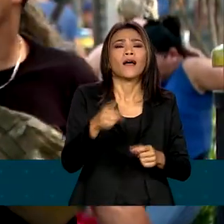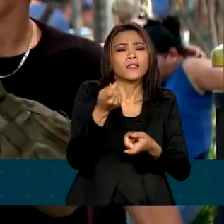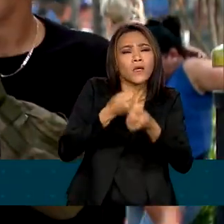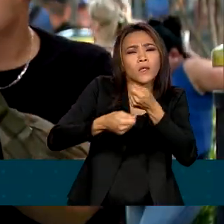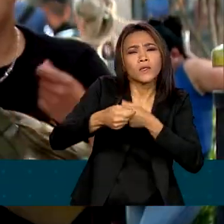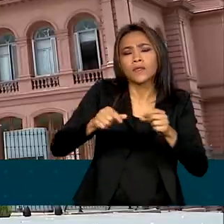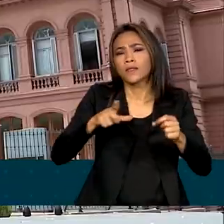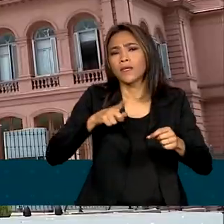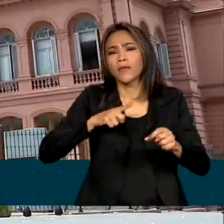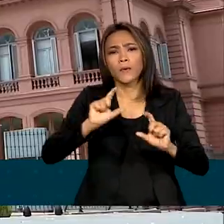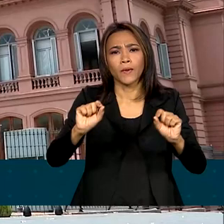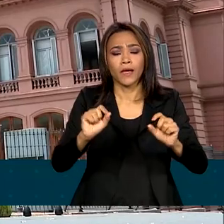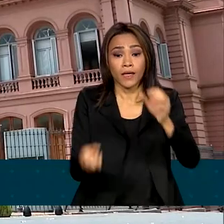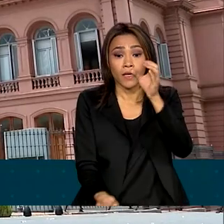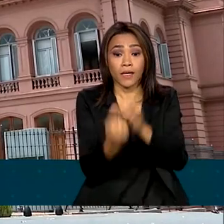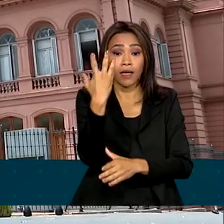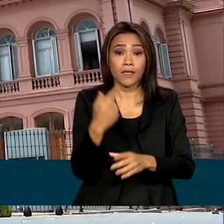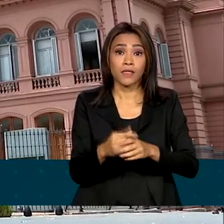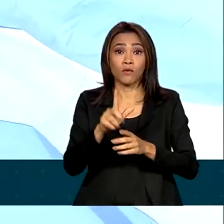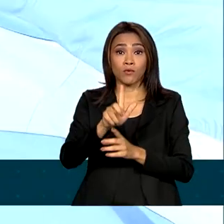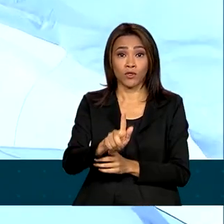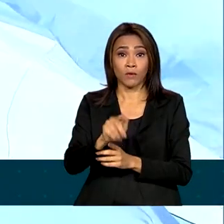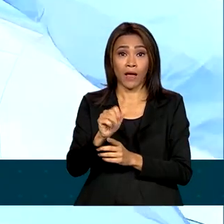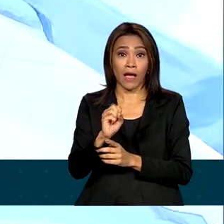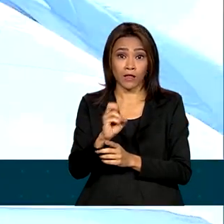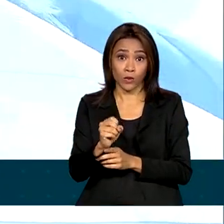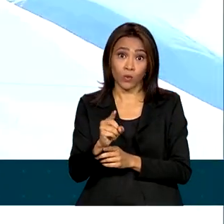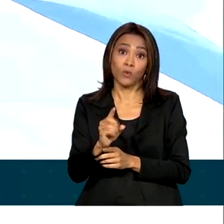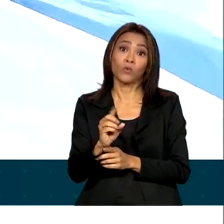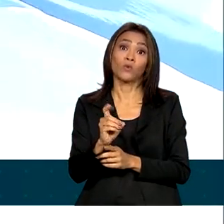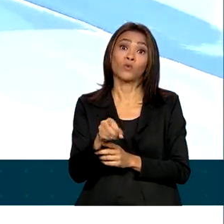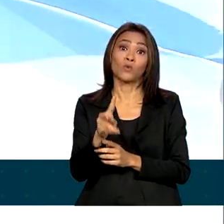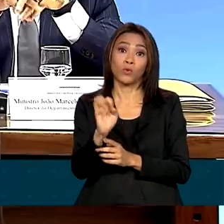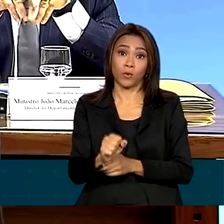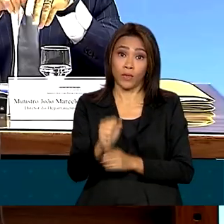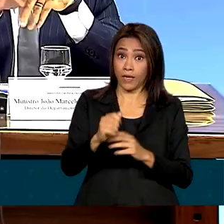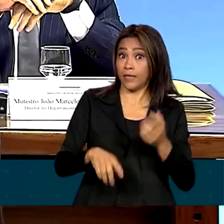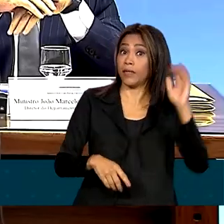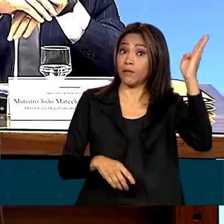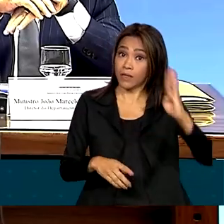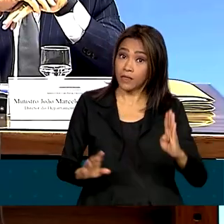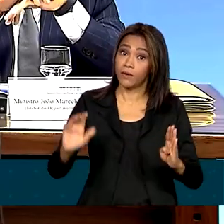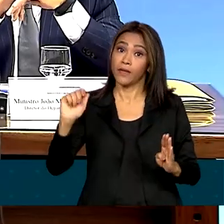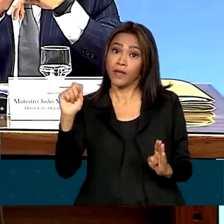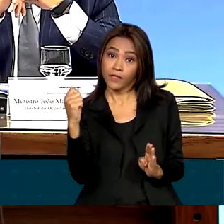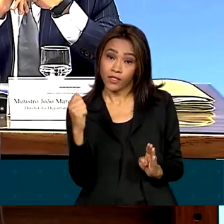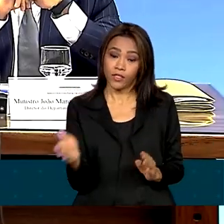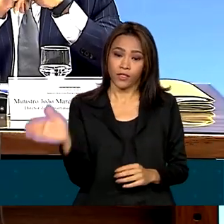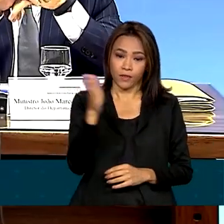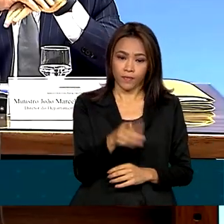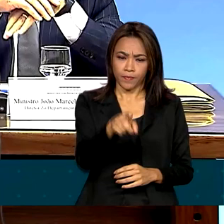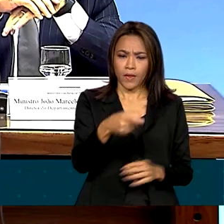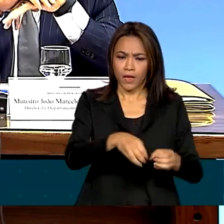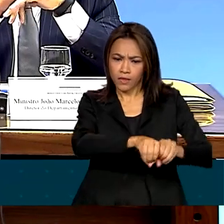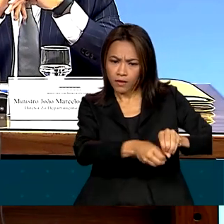incluem ainda a criação de um gasoduto entre a Argentina e o Brasil. A integração gasífera